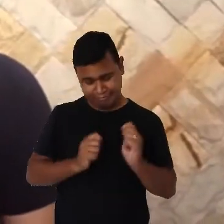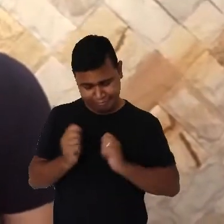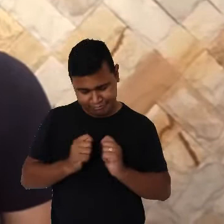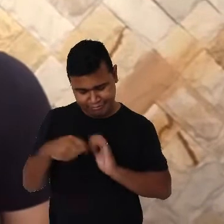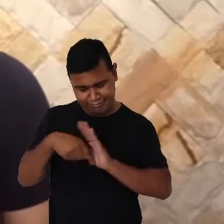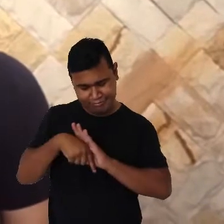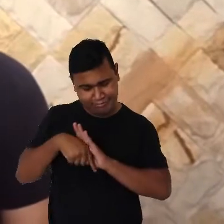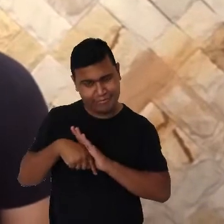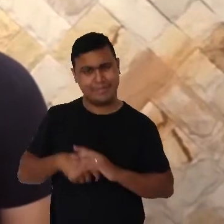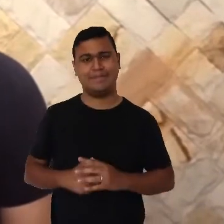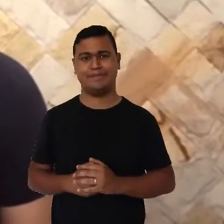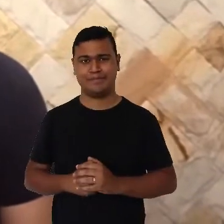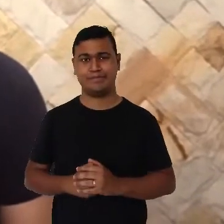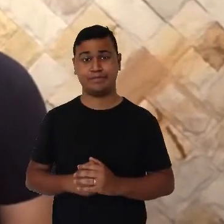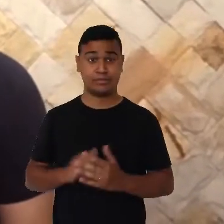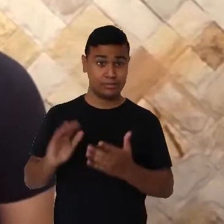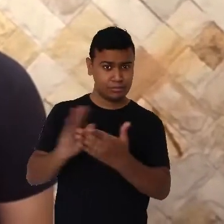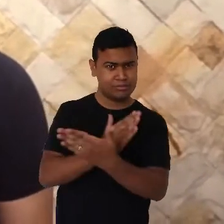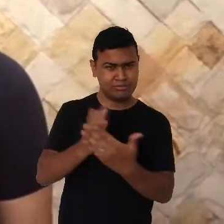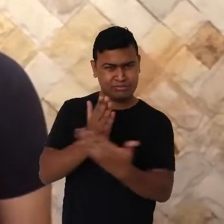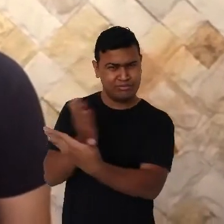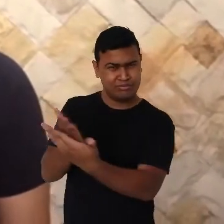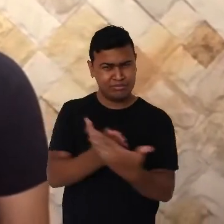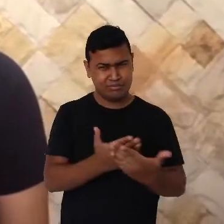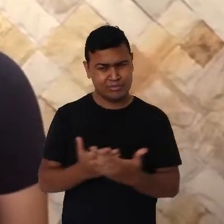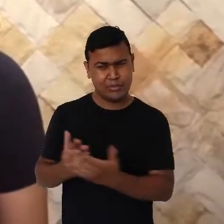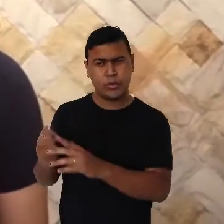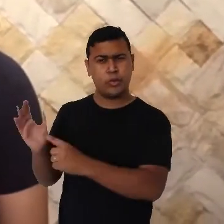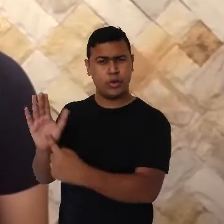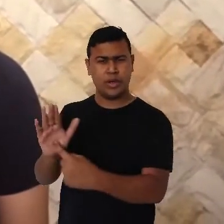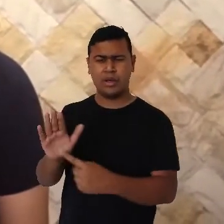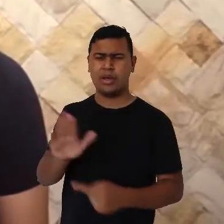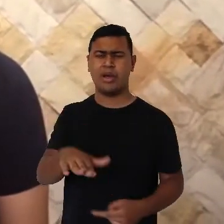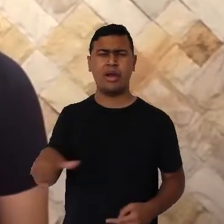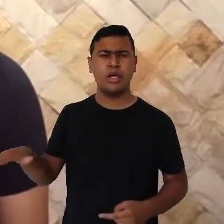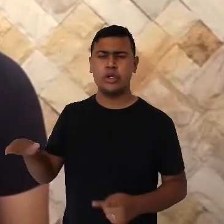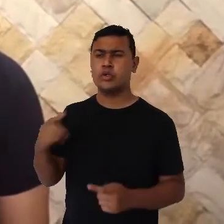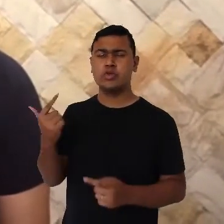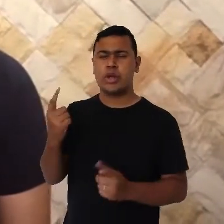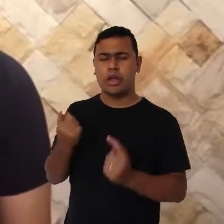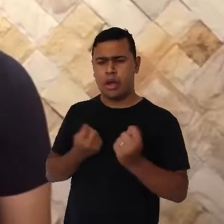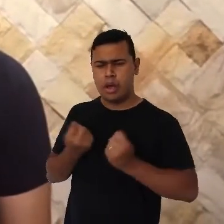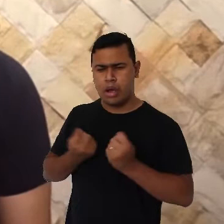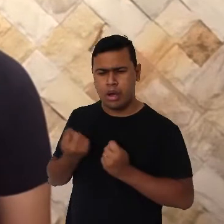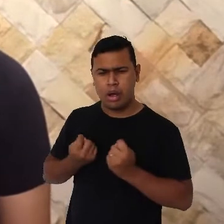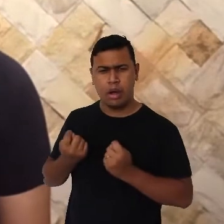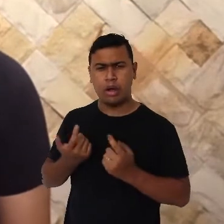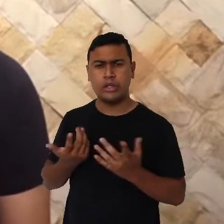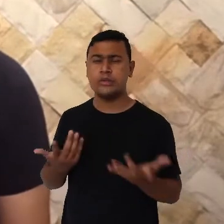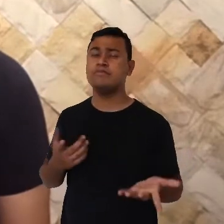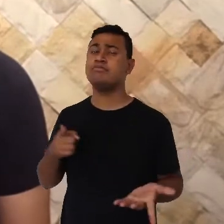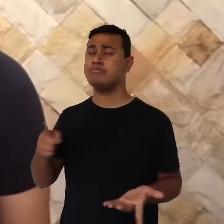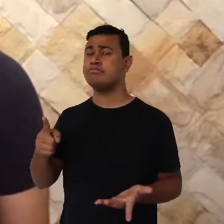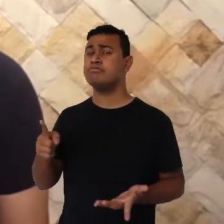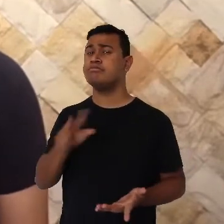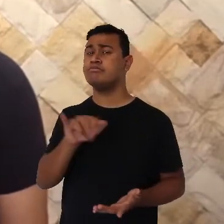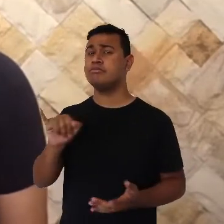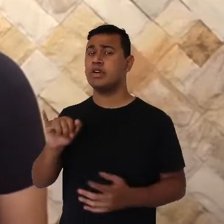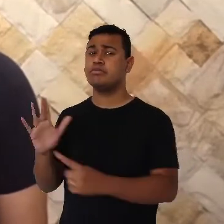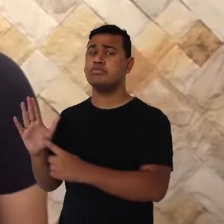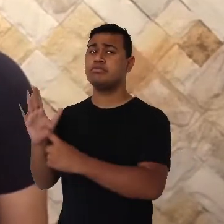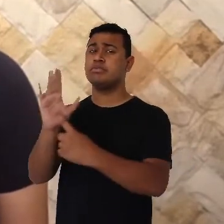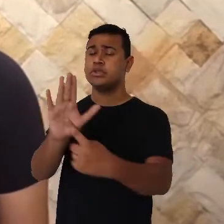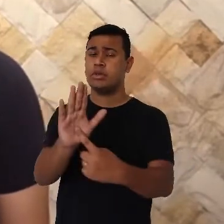sugerem que crianças com baixo nível de autorregulação têm maiores chances de apresentar comportamentos